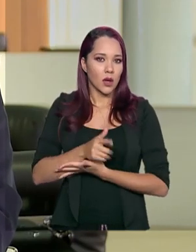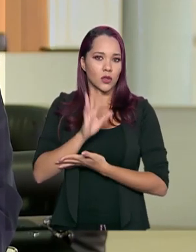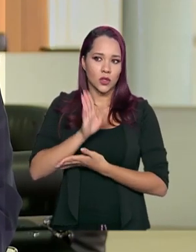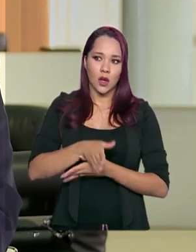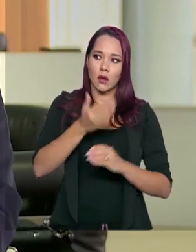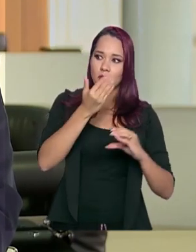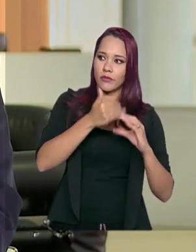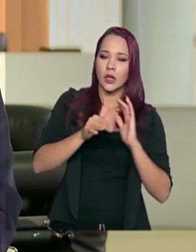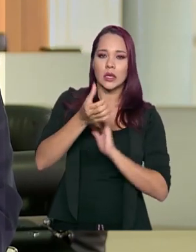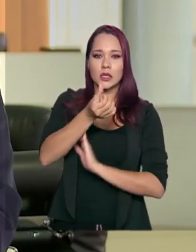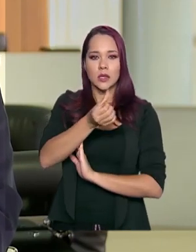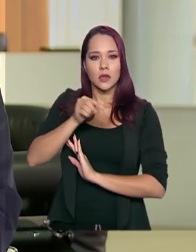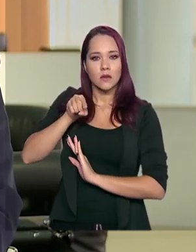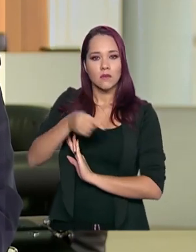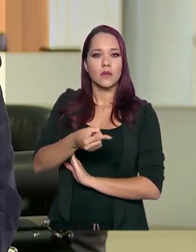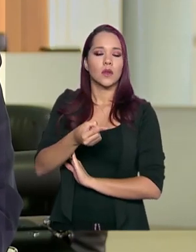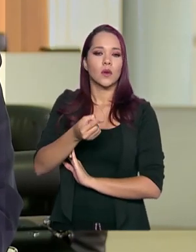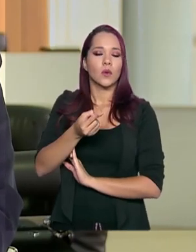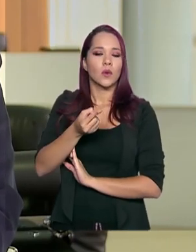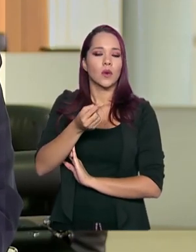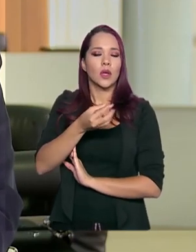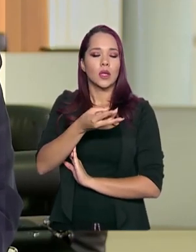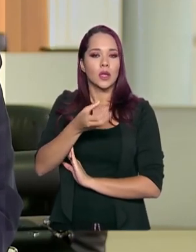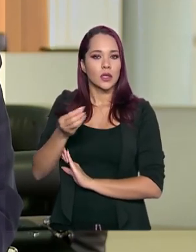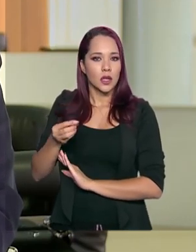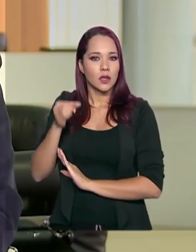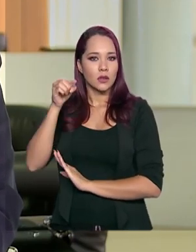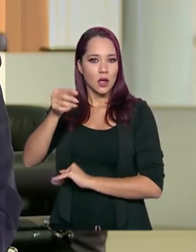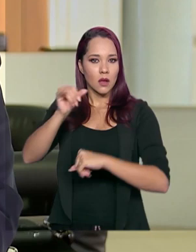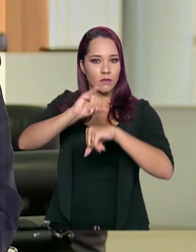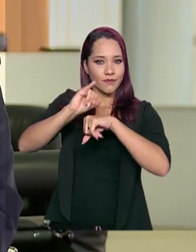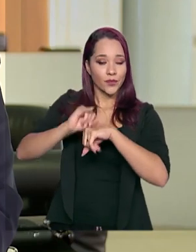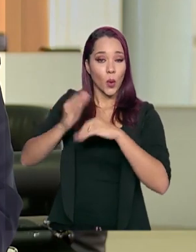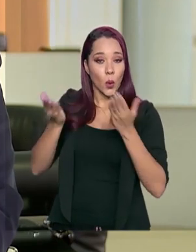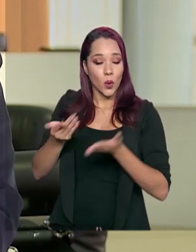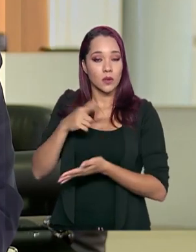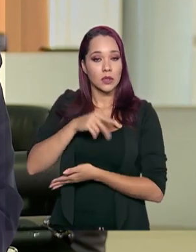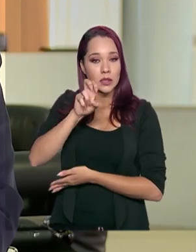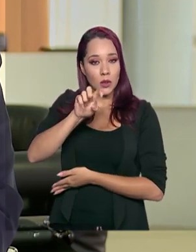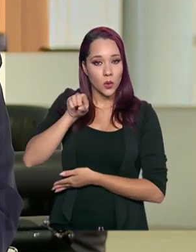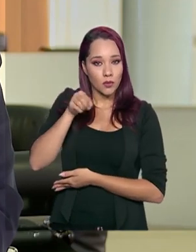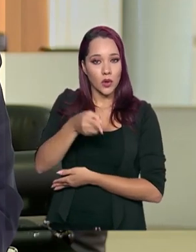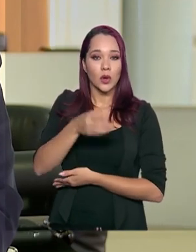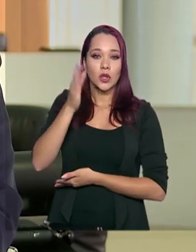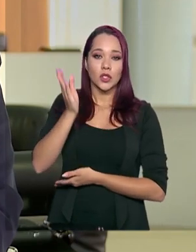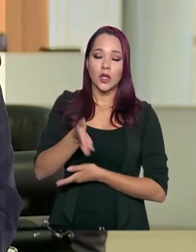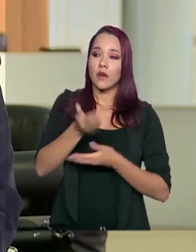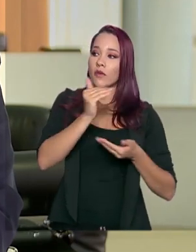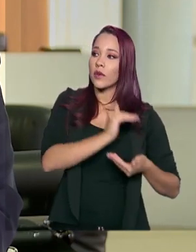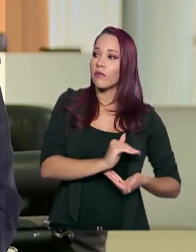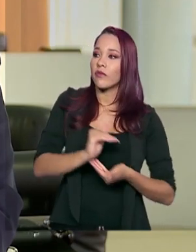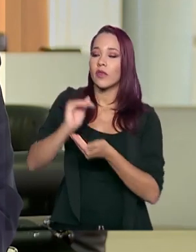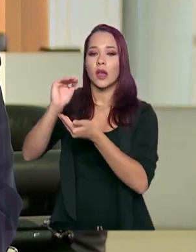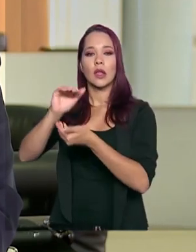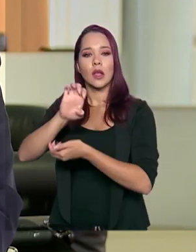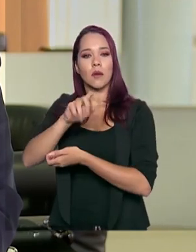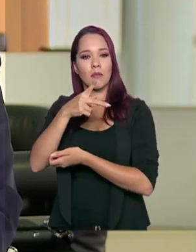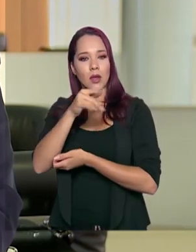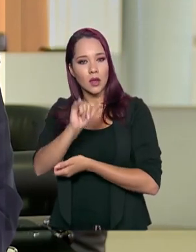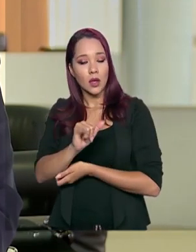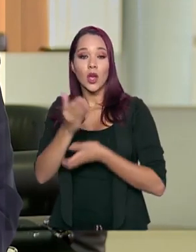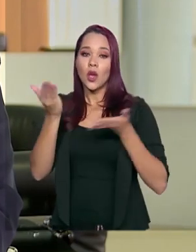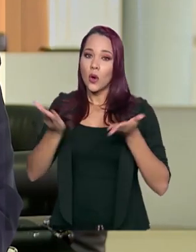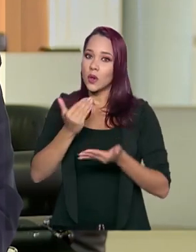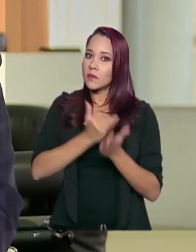mandamos 6.300 testes por distrito, hoje está saindo mais uma leva de 5.000, já foram enviados muitos EPIs e hoje sai